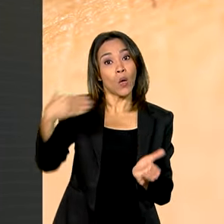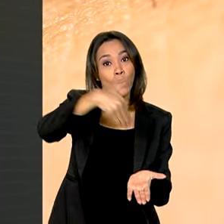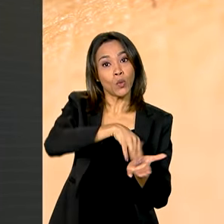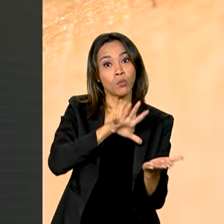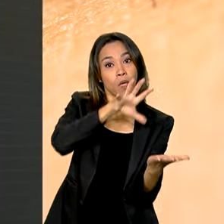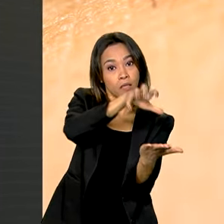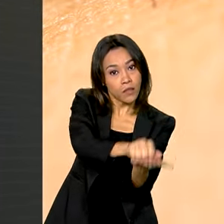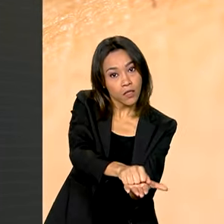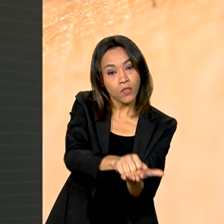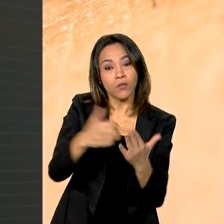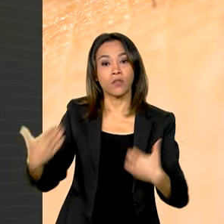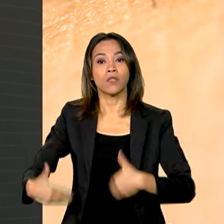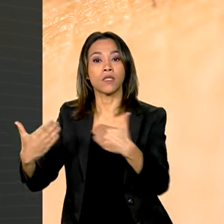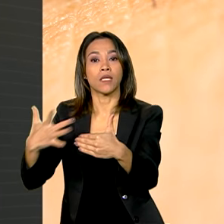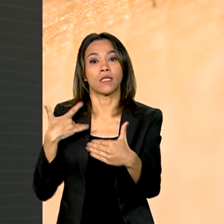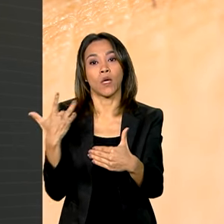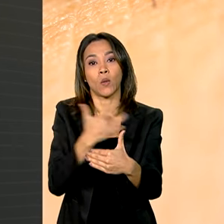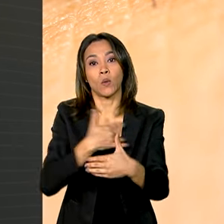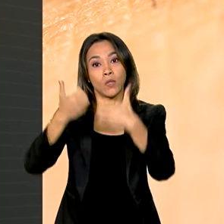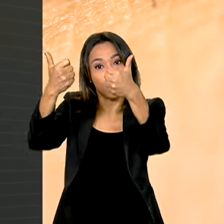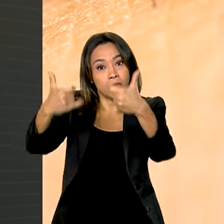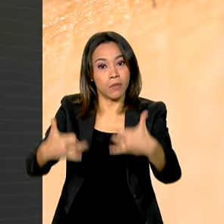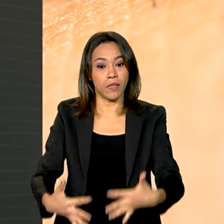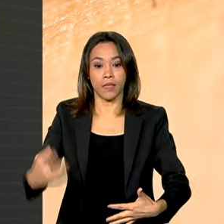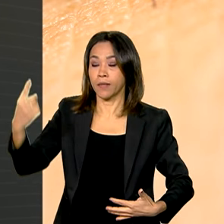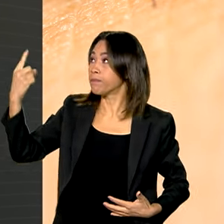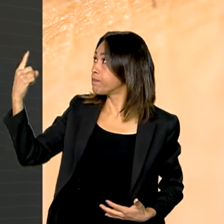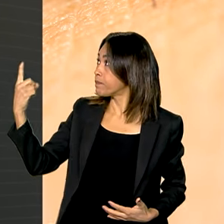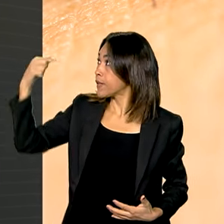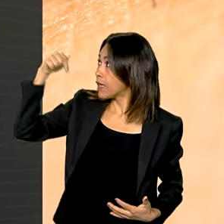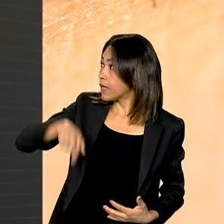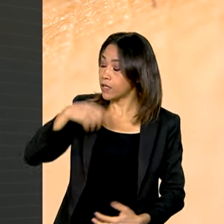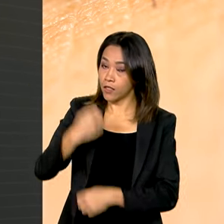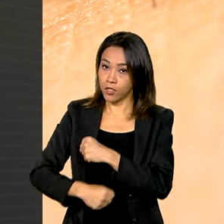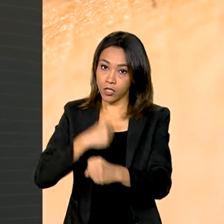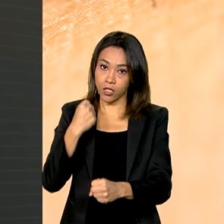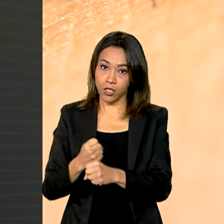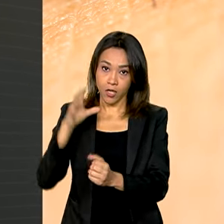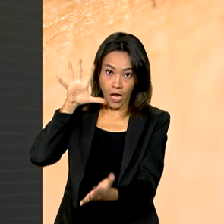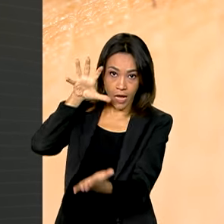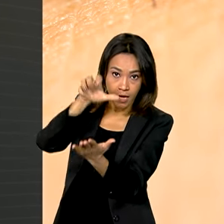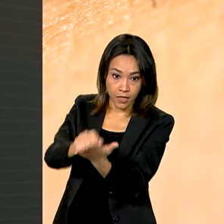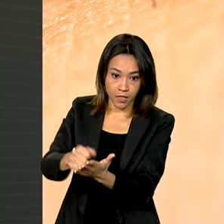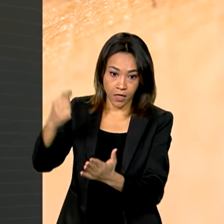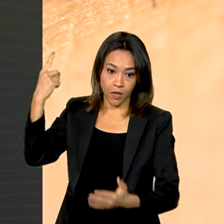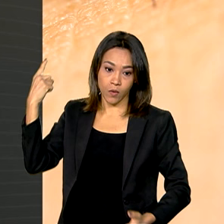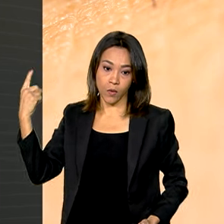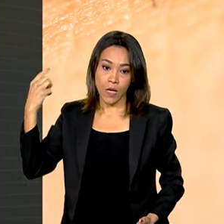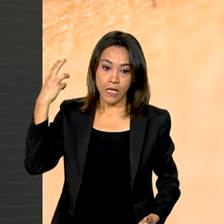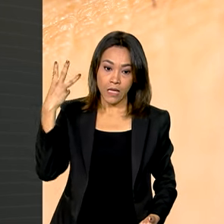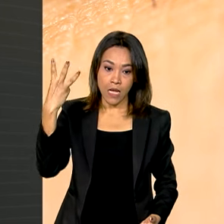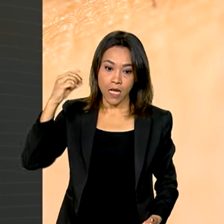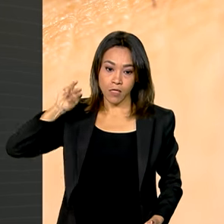mostra que desde o início deste ano foram registrados cerca de 3